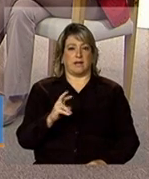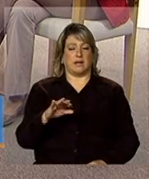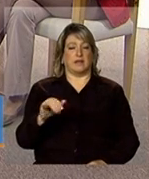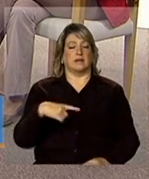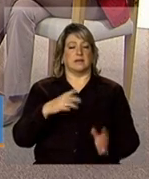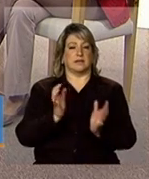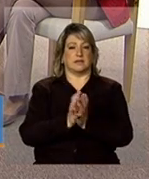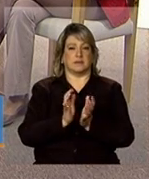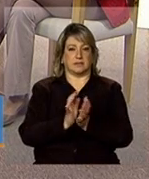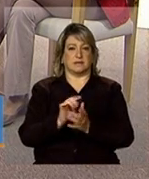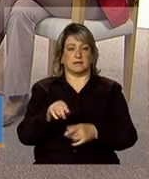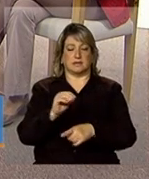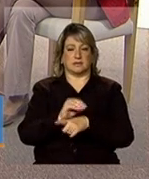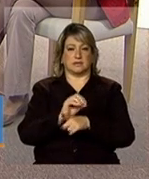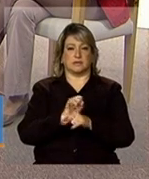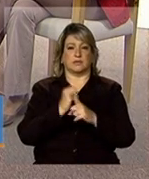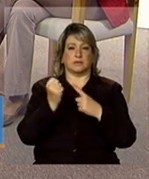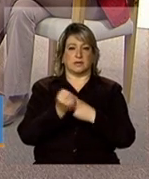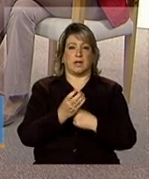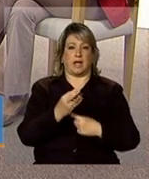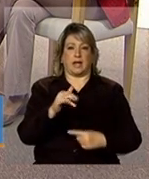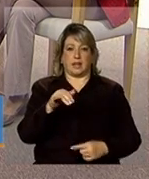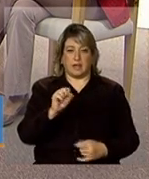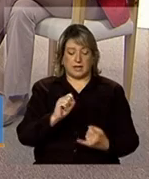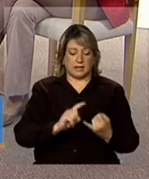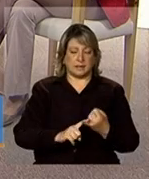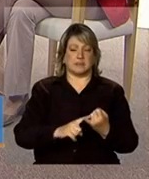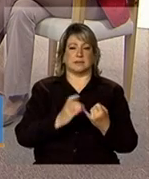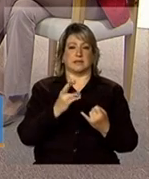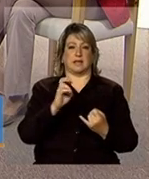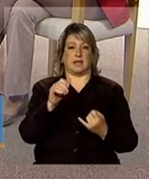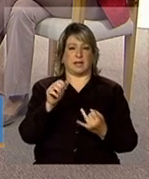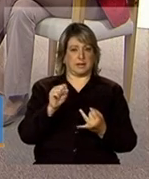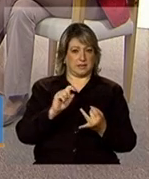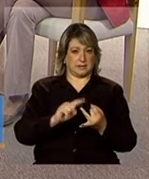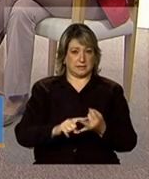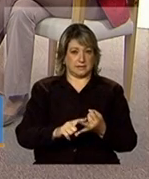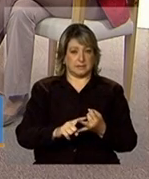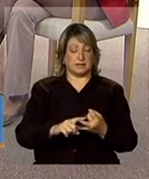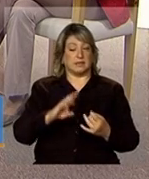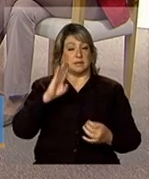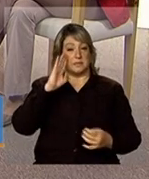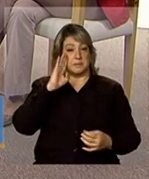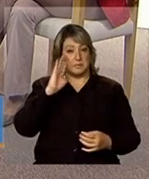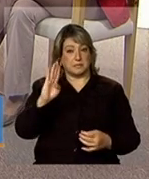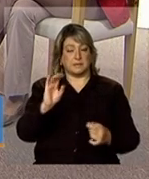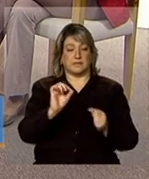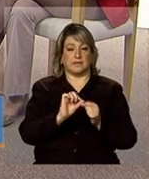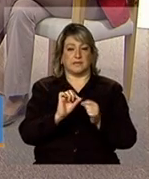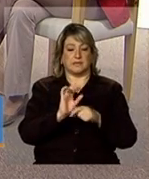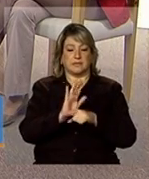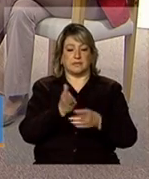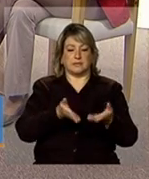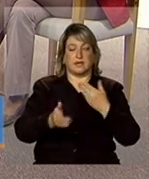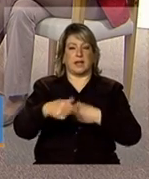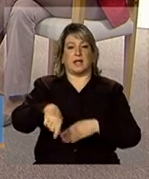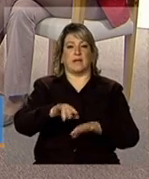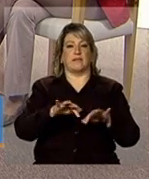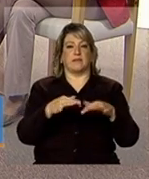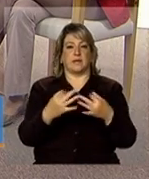assistência social os CRAS e os CREAS priorizem essas famílias nos seus atendimentos